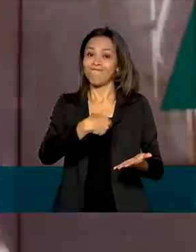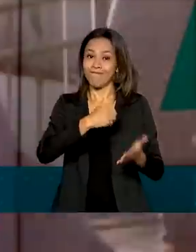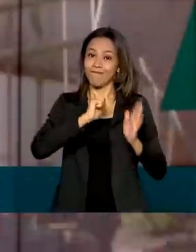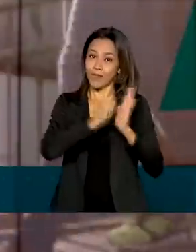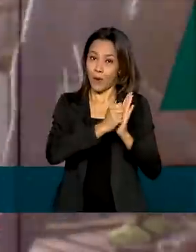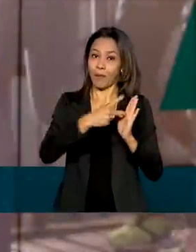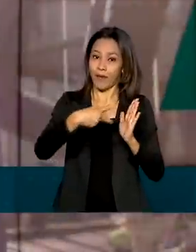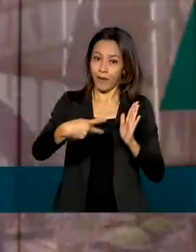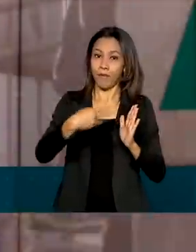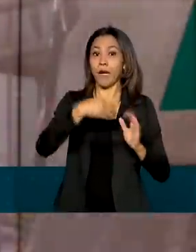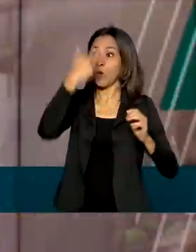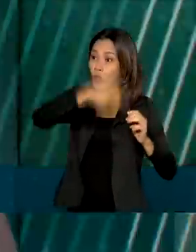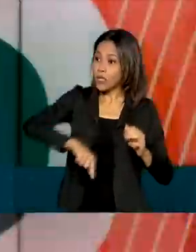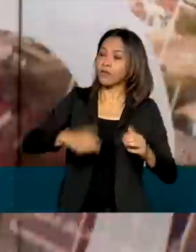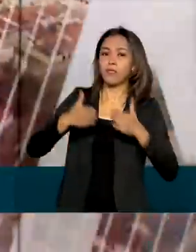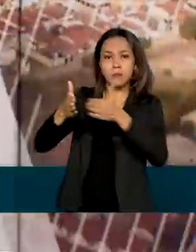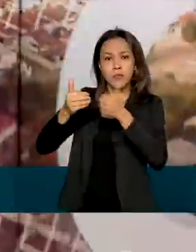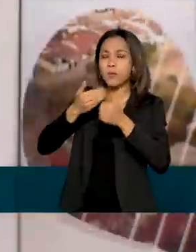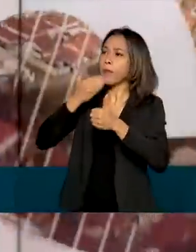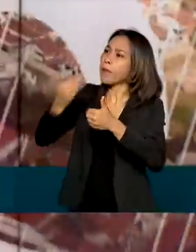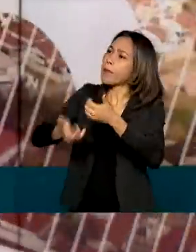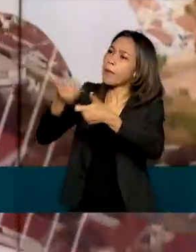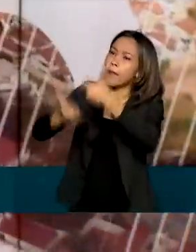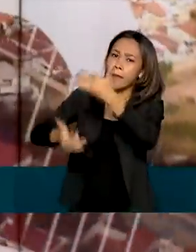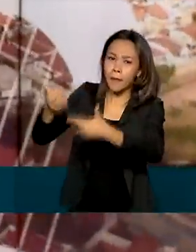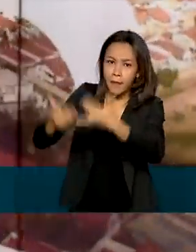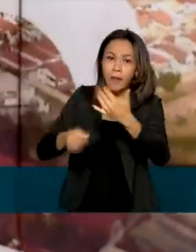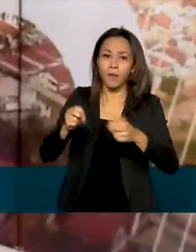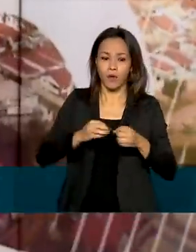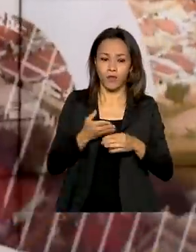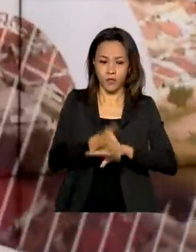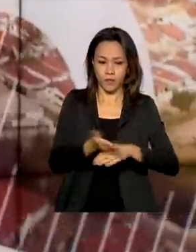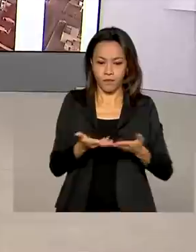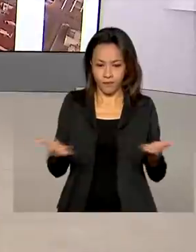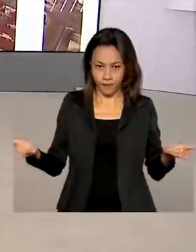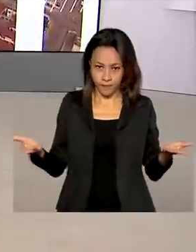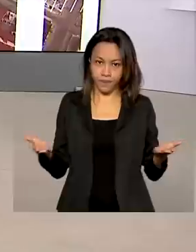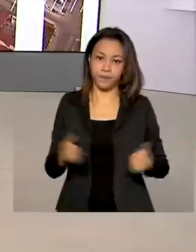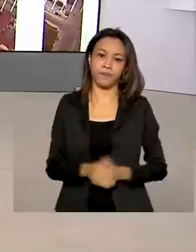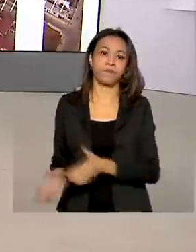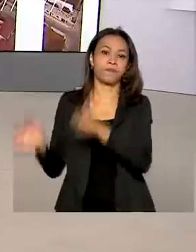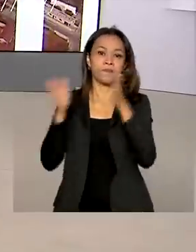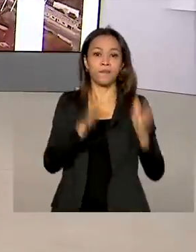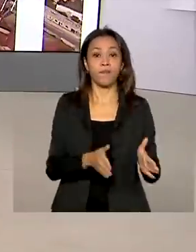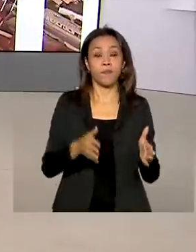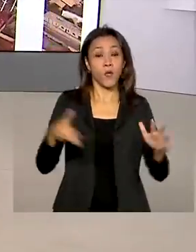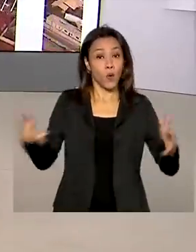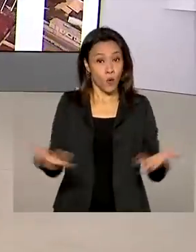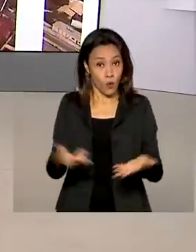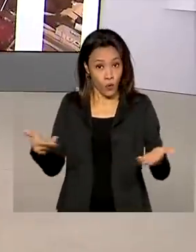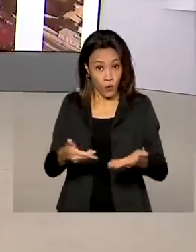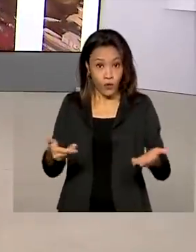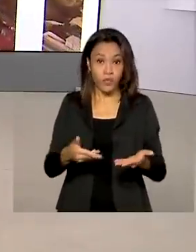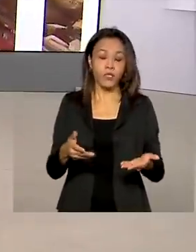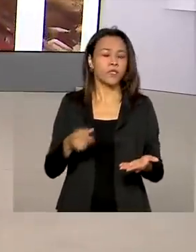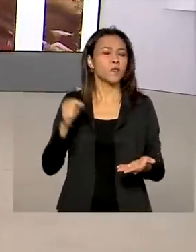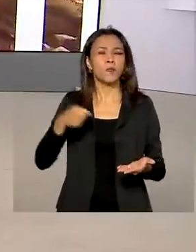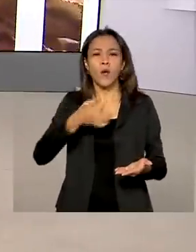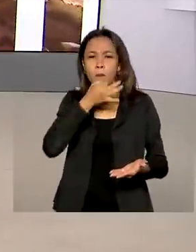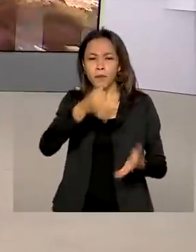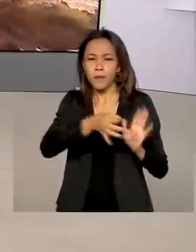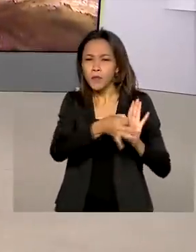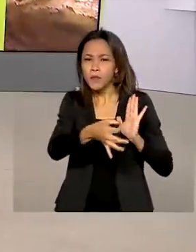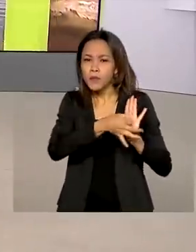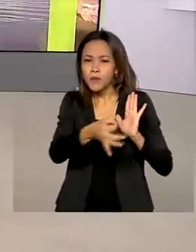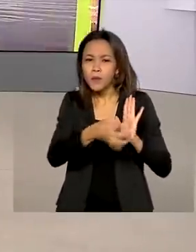Mais informações em cidadania.gov.br barra auxílio. E no comentário de hoje, Ricardo Caldas destaca